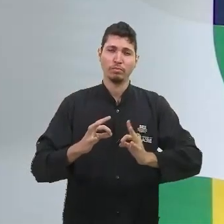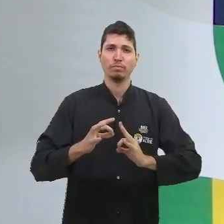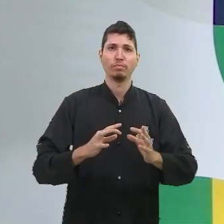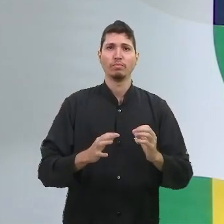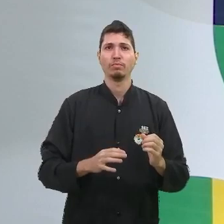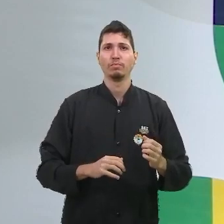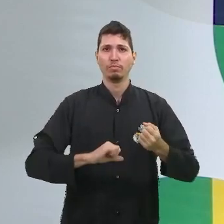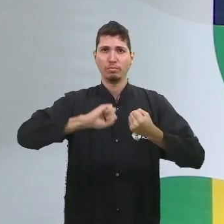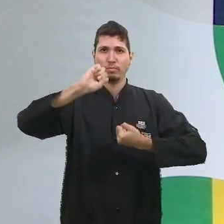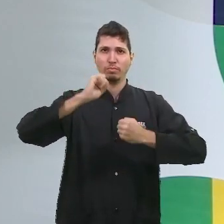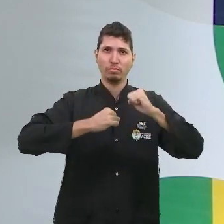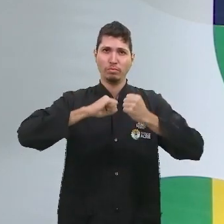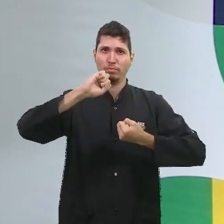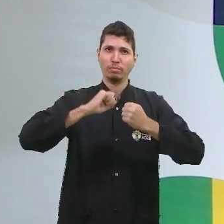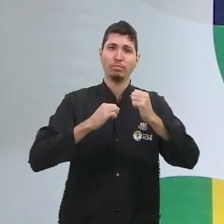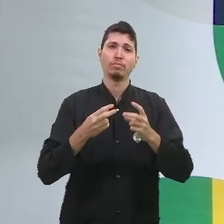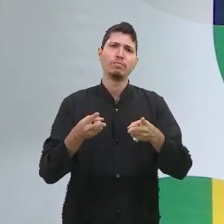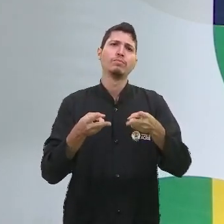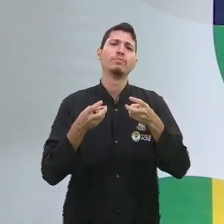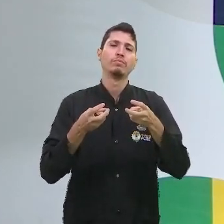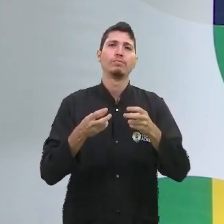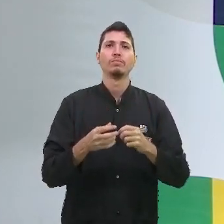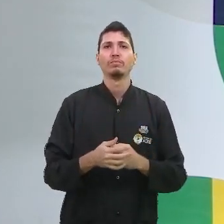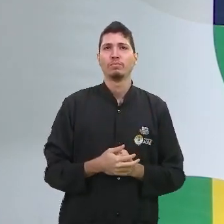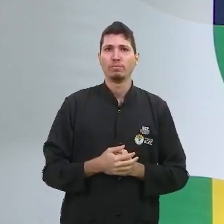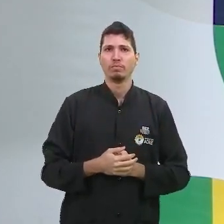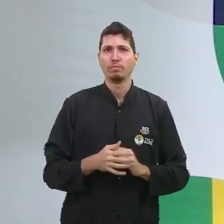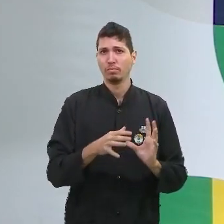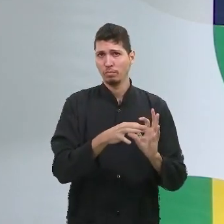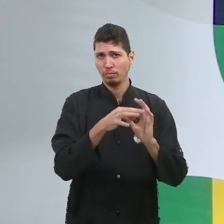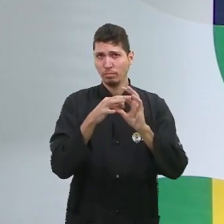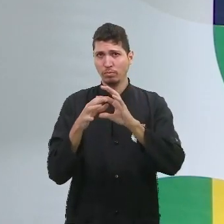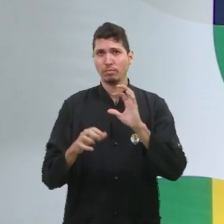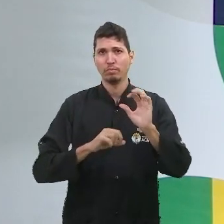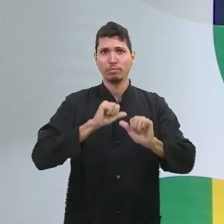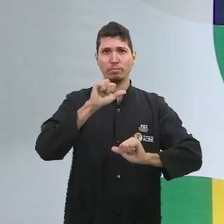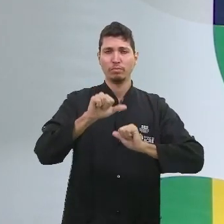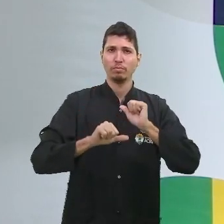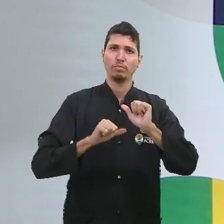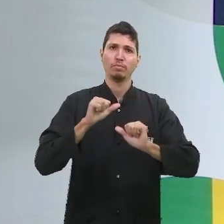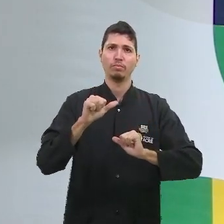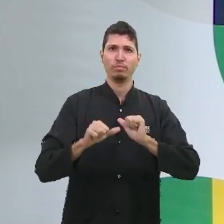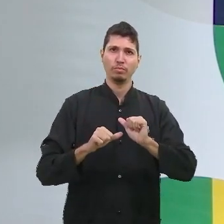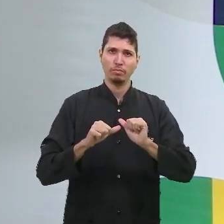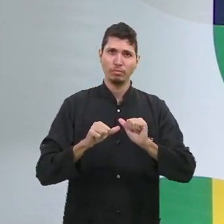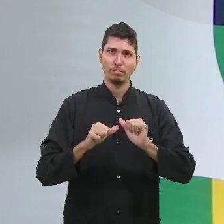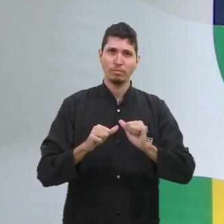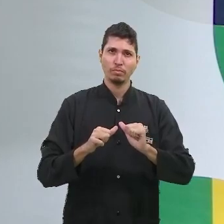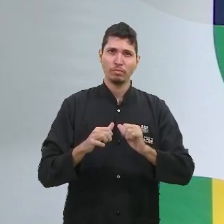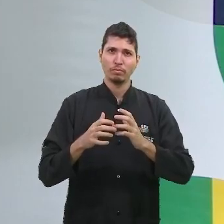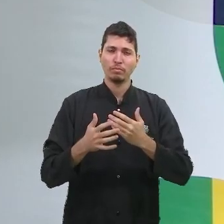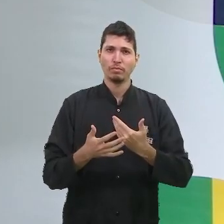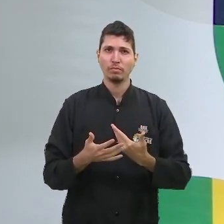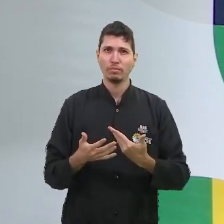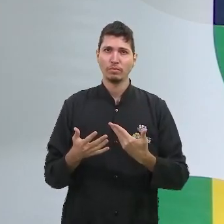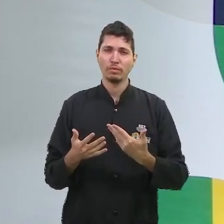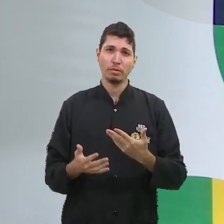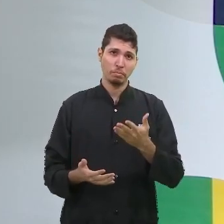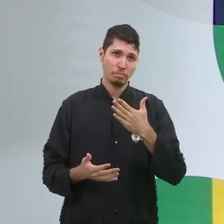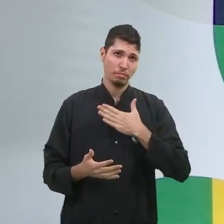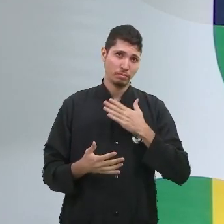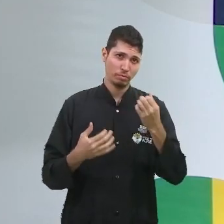industrialização. Então, percebam, um contexto de mudança. Conforme eu mencionei na minha fala